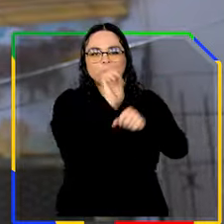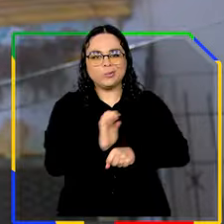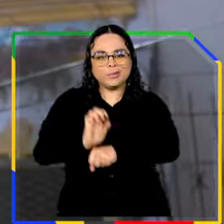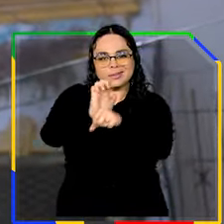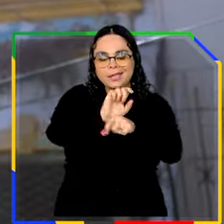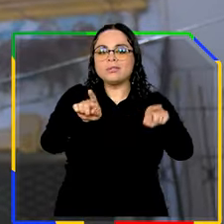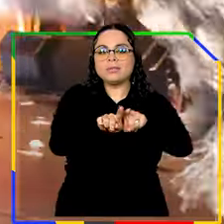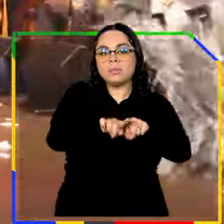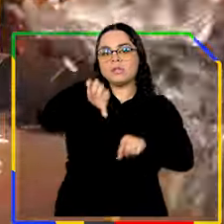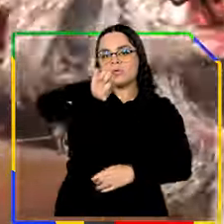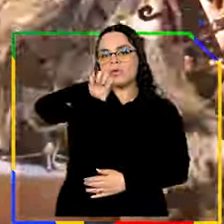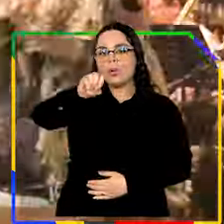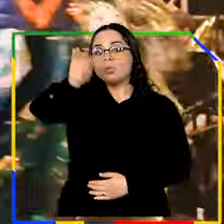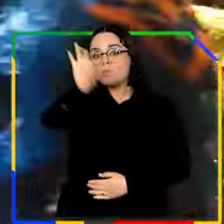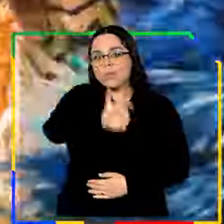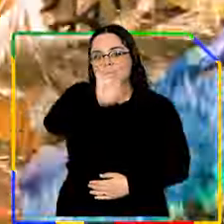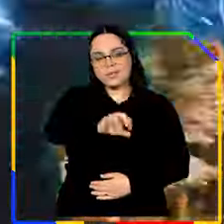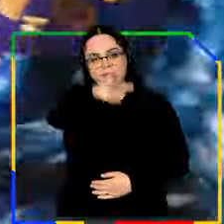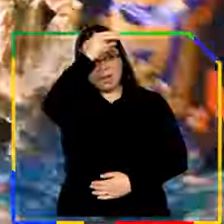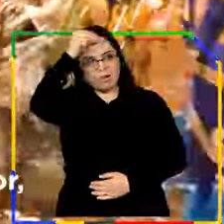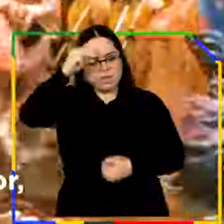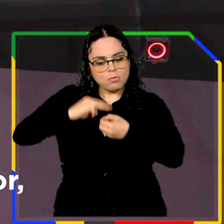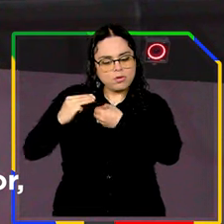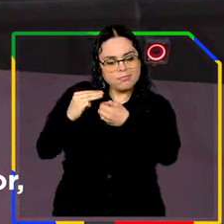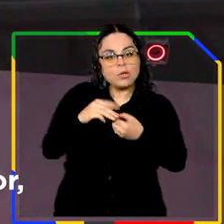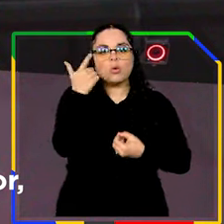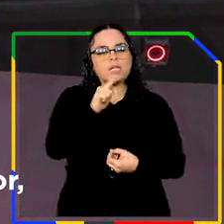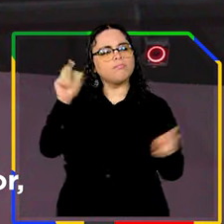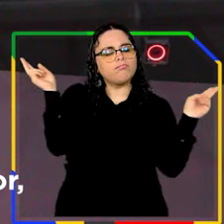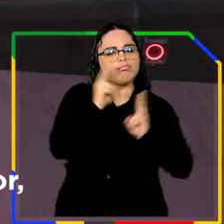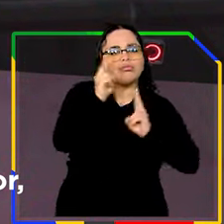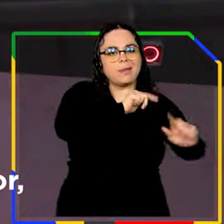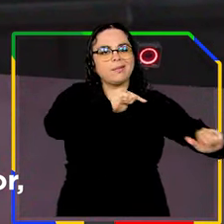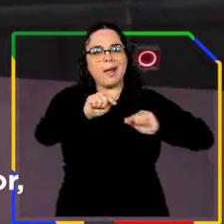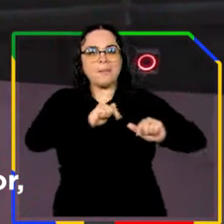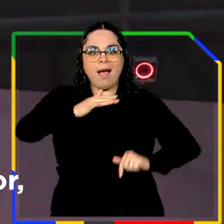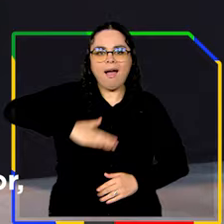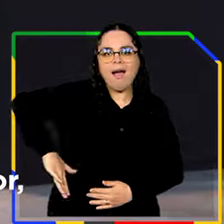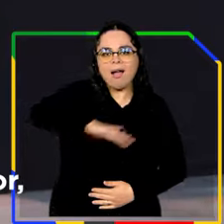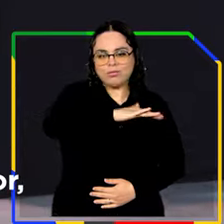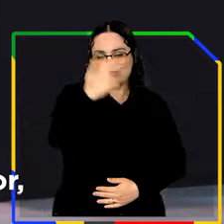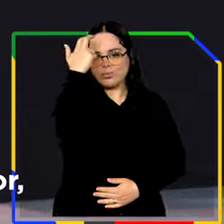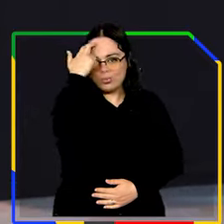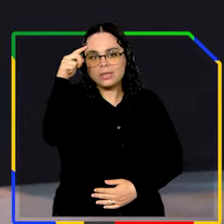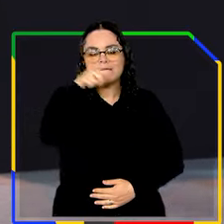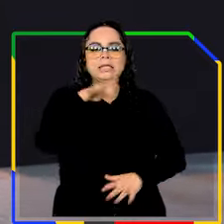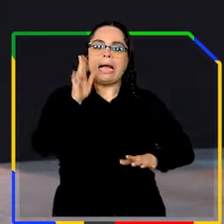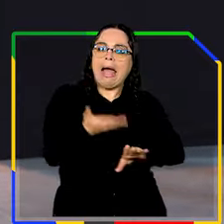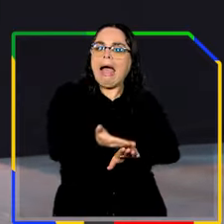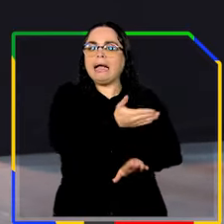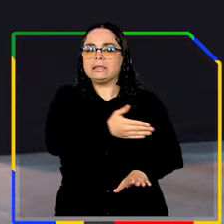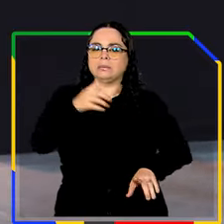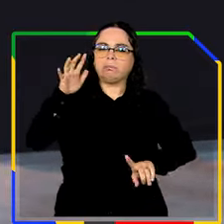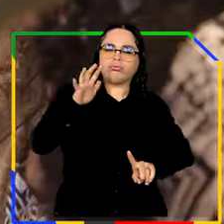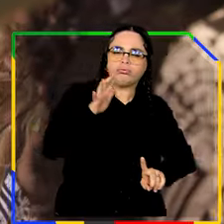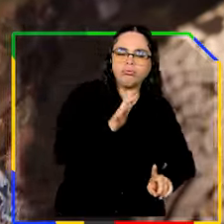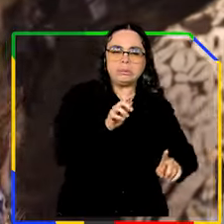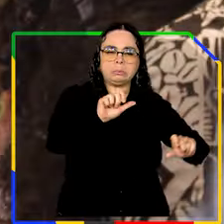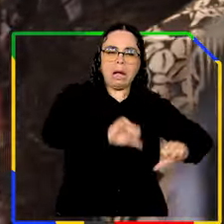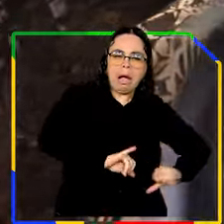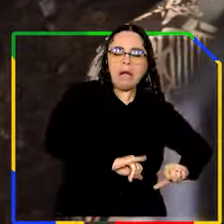estados e 98% dos municípios para socorrer os trabalhadores e trabalhadoras do setor que foram duramente